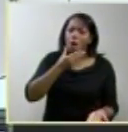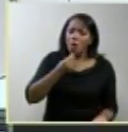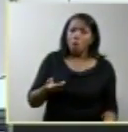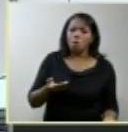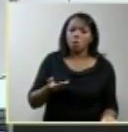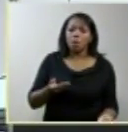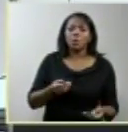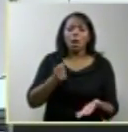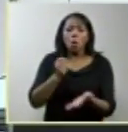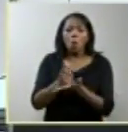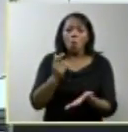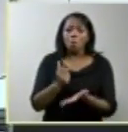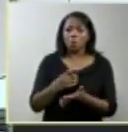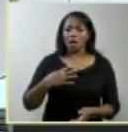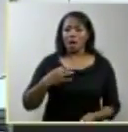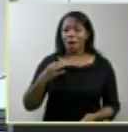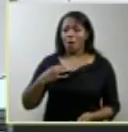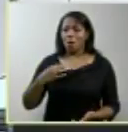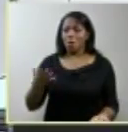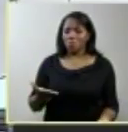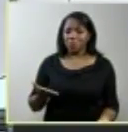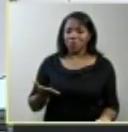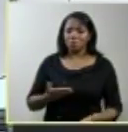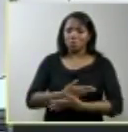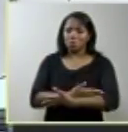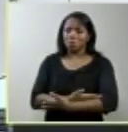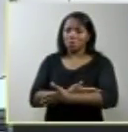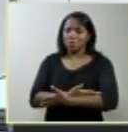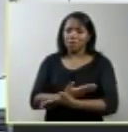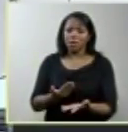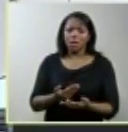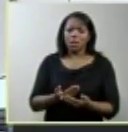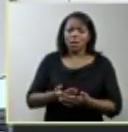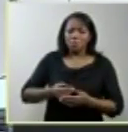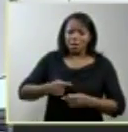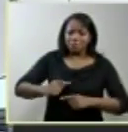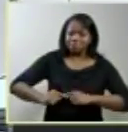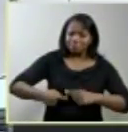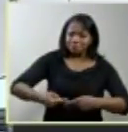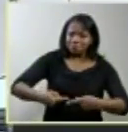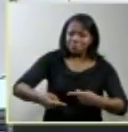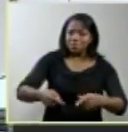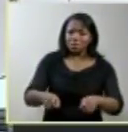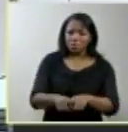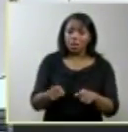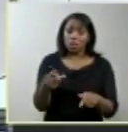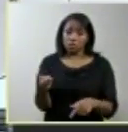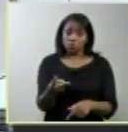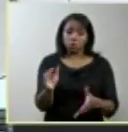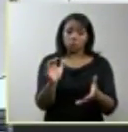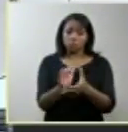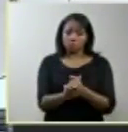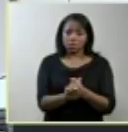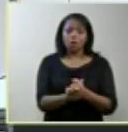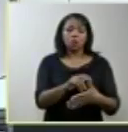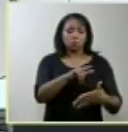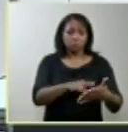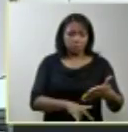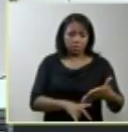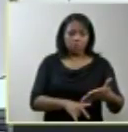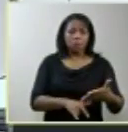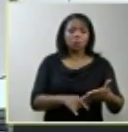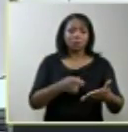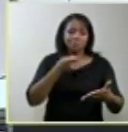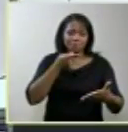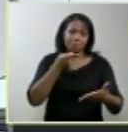sentido é em um momento delicado da gestação e da trajetória reprodutiva desse casal que o diagnóstico de anencefalia é